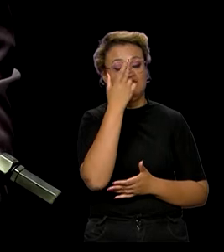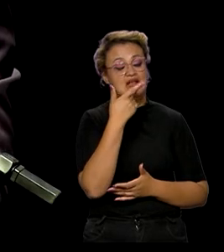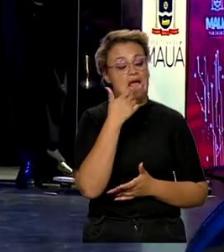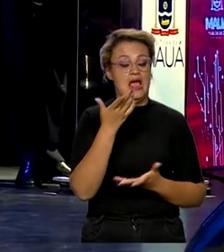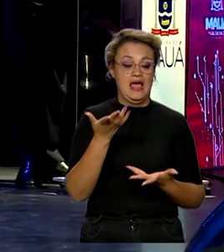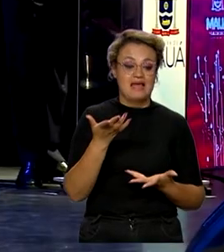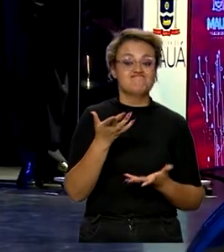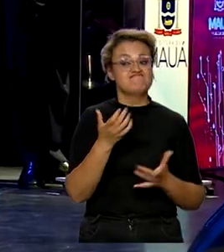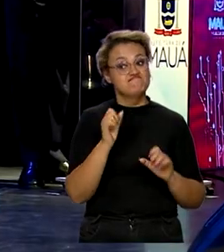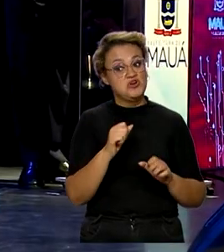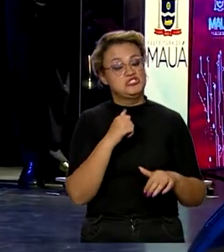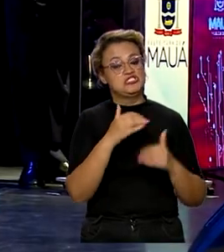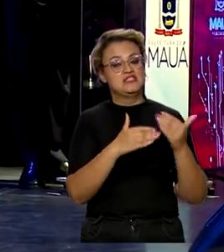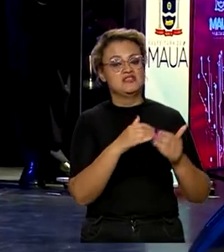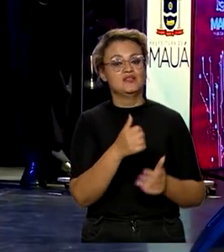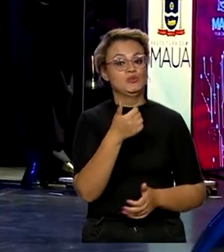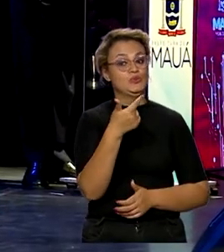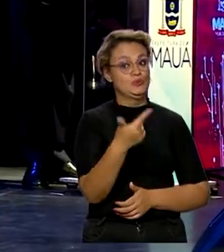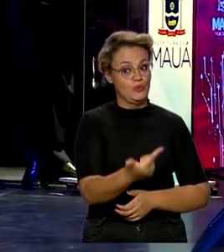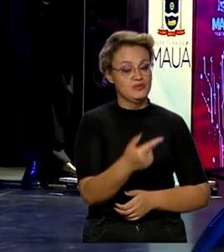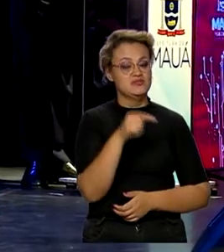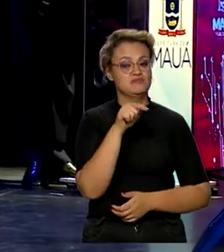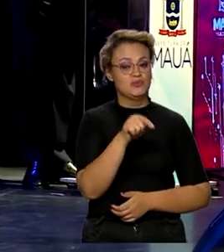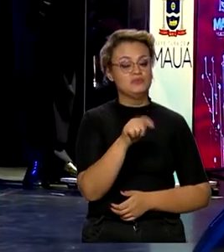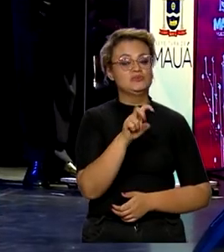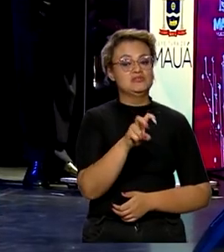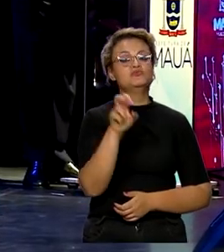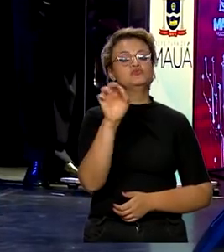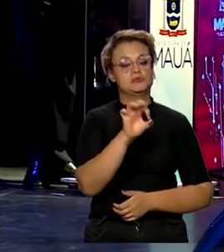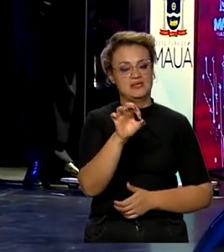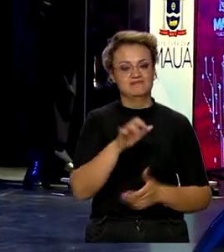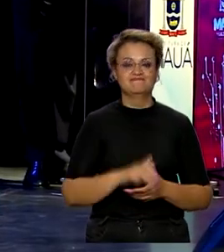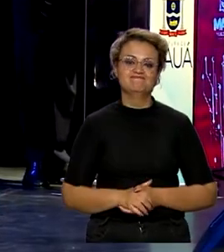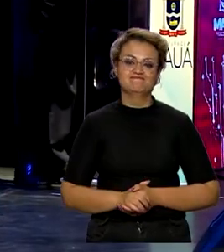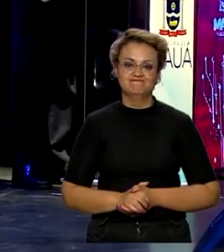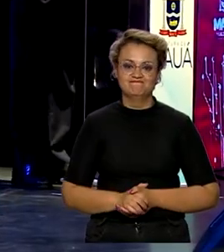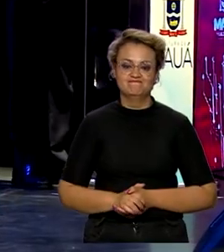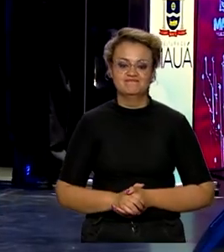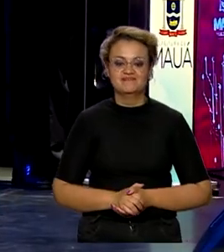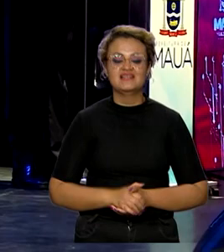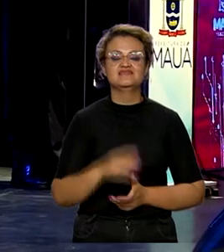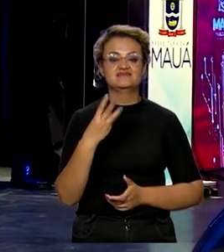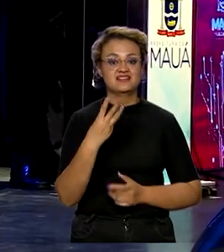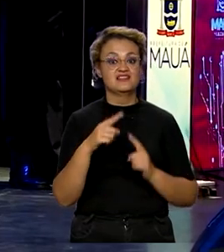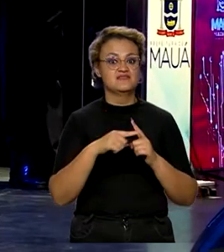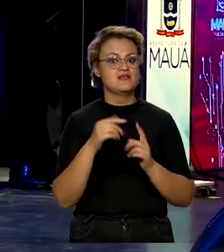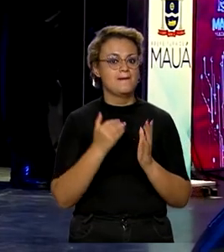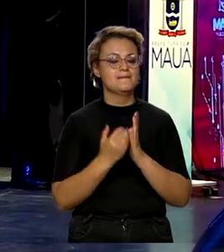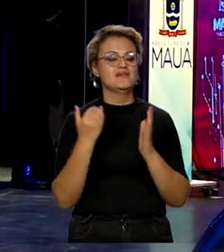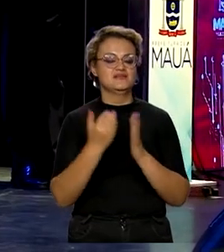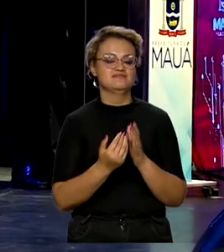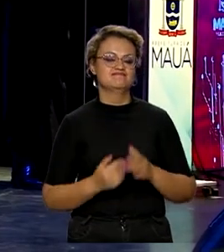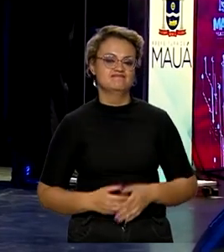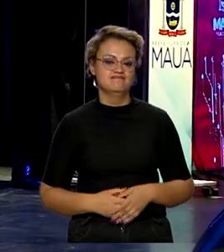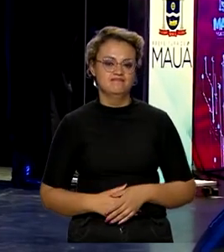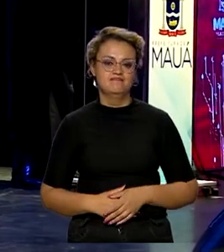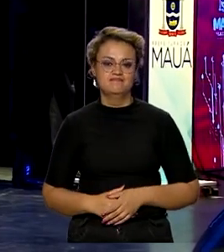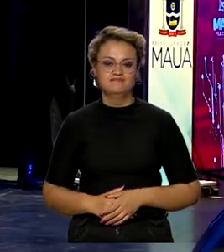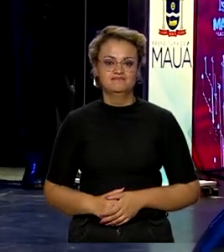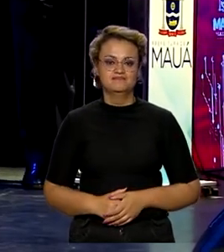que deve crescer 2,5%. Três vezes mais. Três vezes mais.